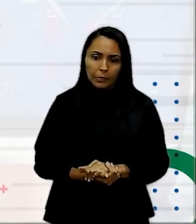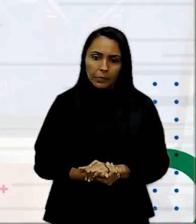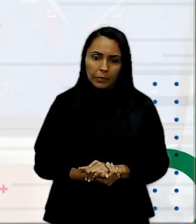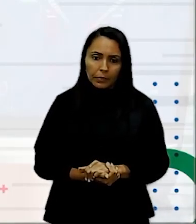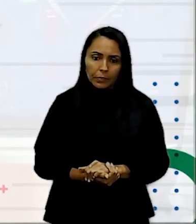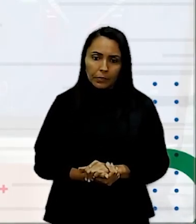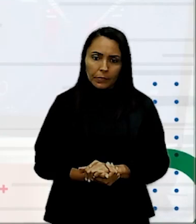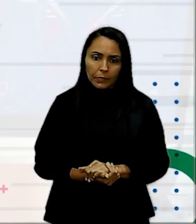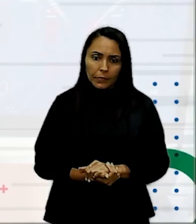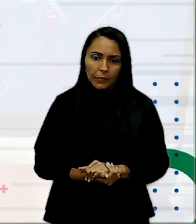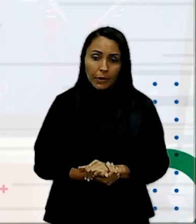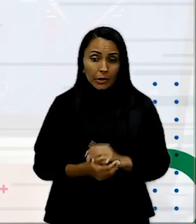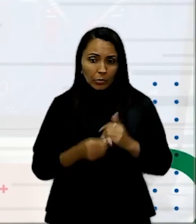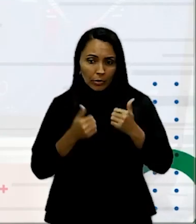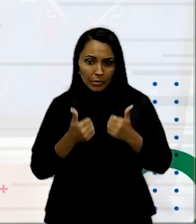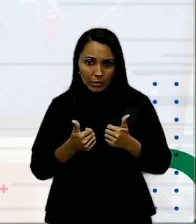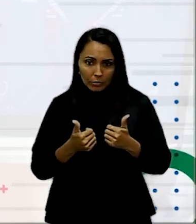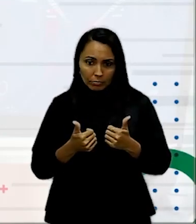Fica certa